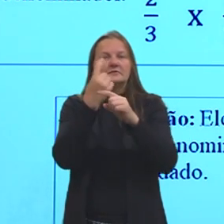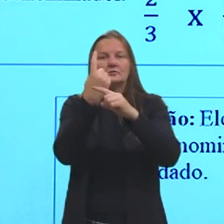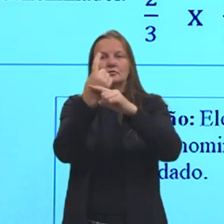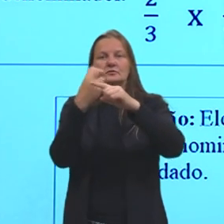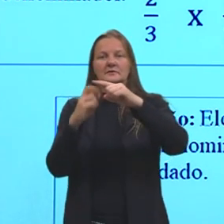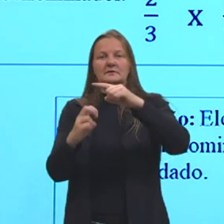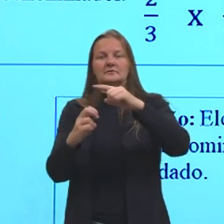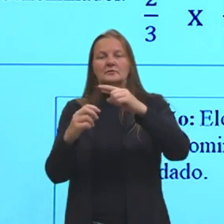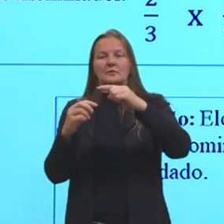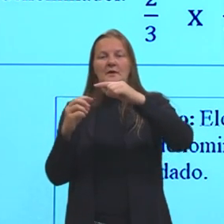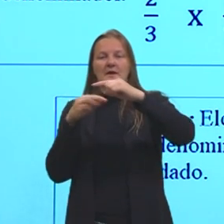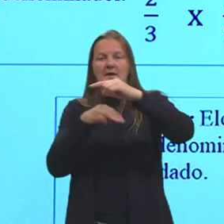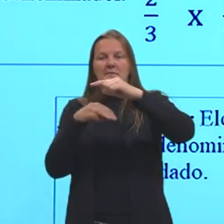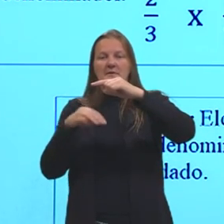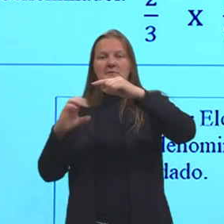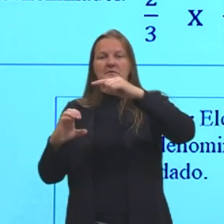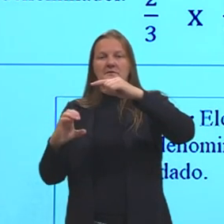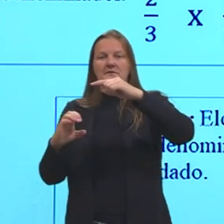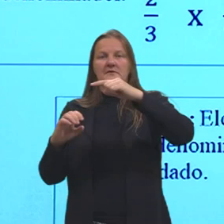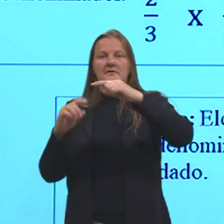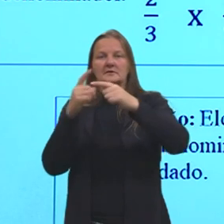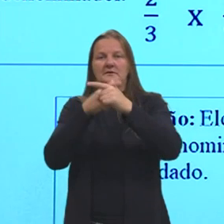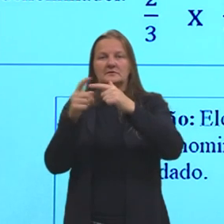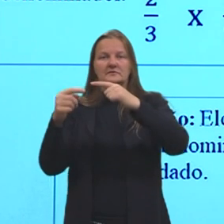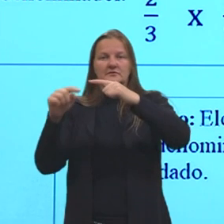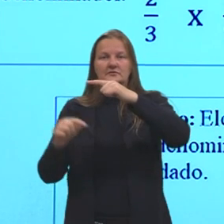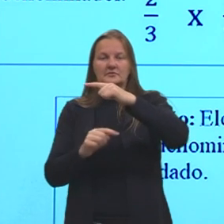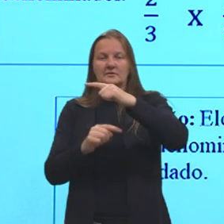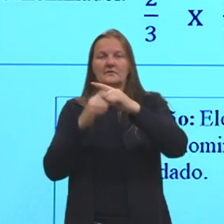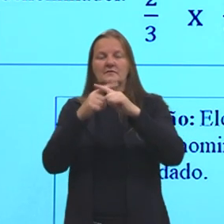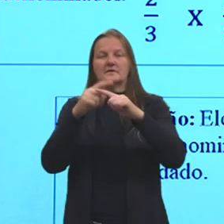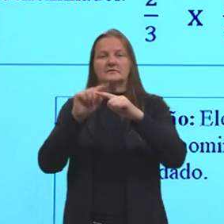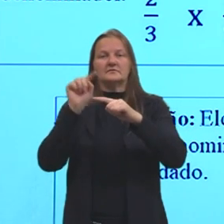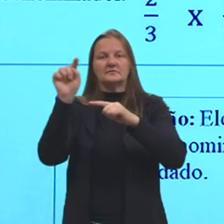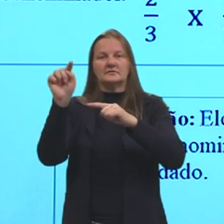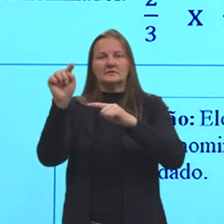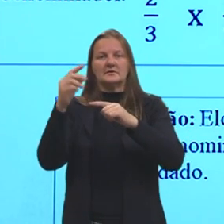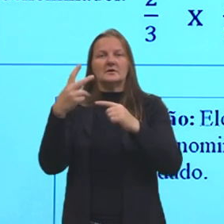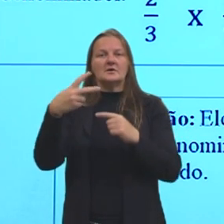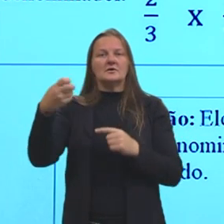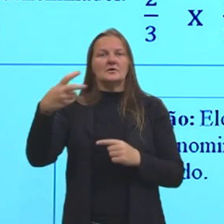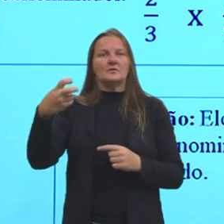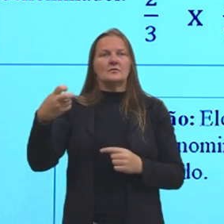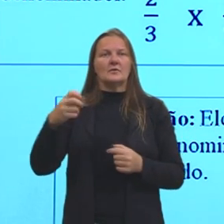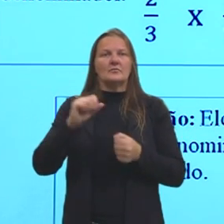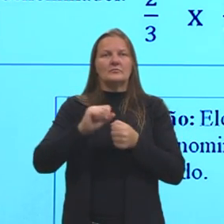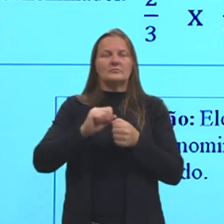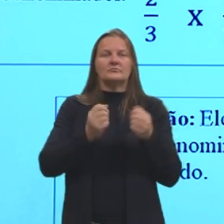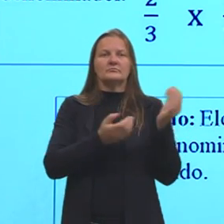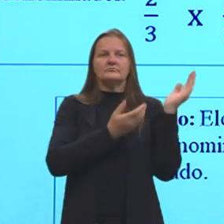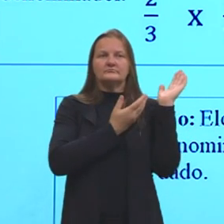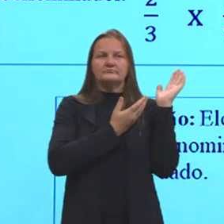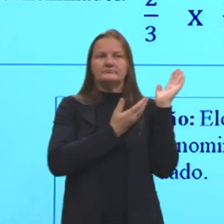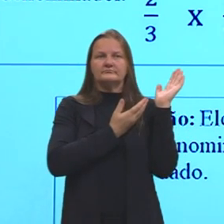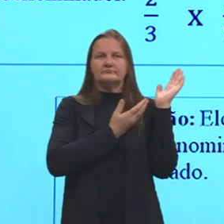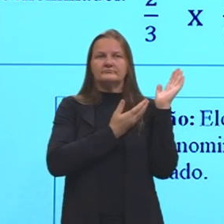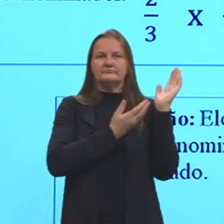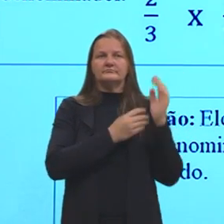MMC. Depois, divide pelo de baixo, multiplica pelo de cima. e resolve a operação.